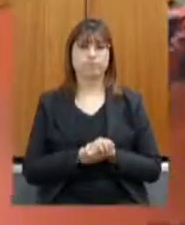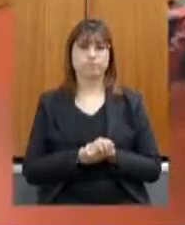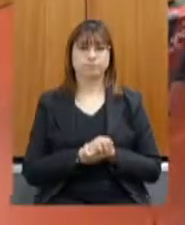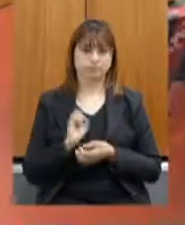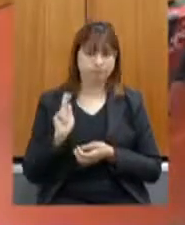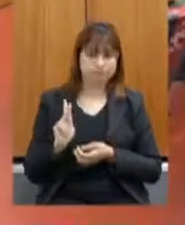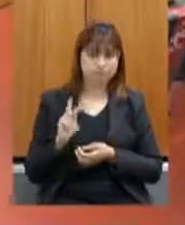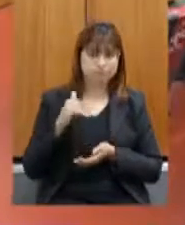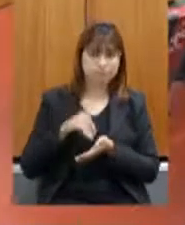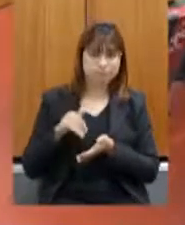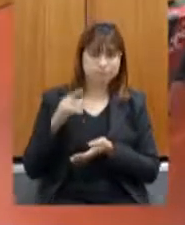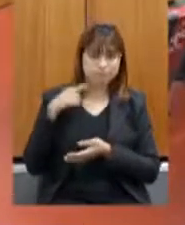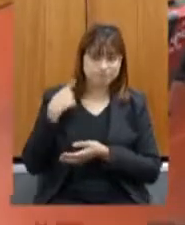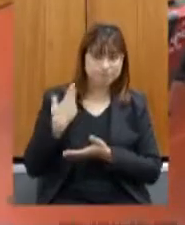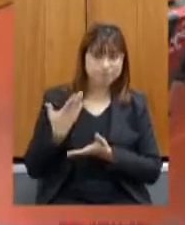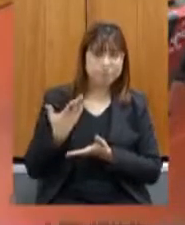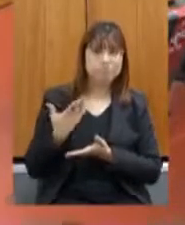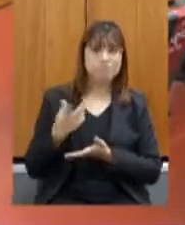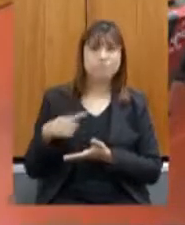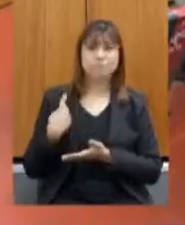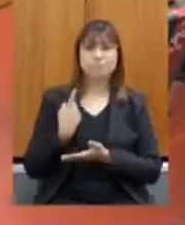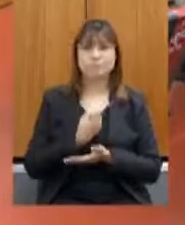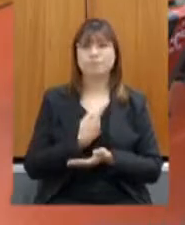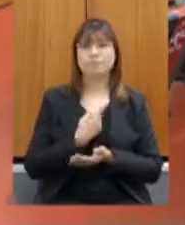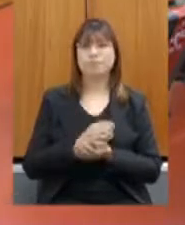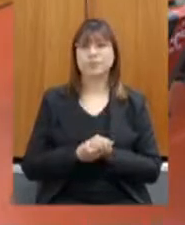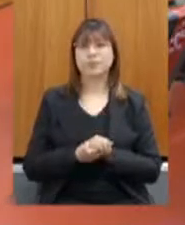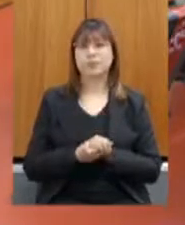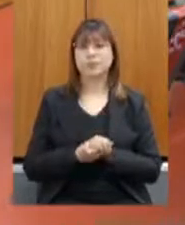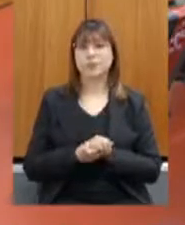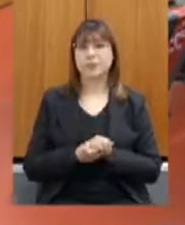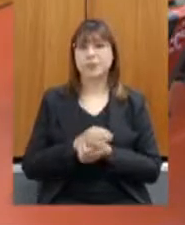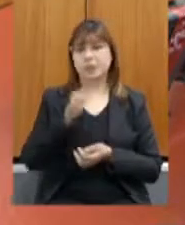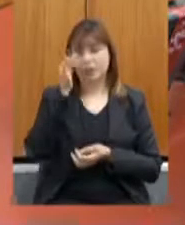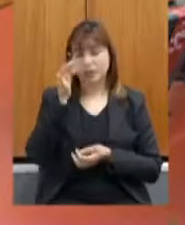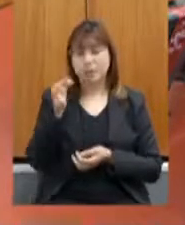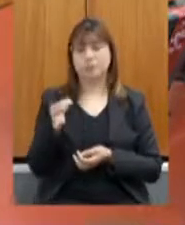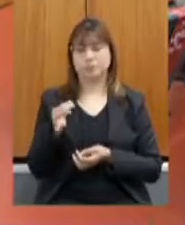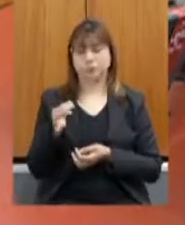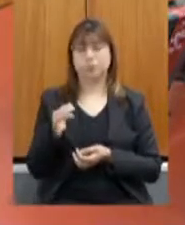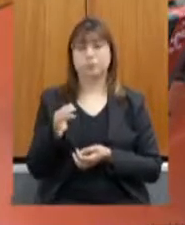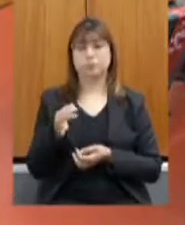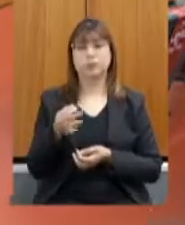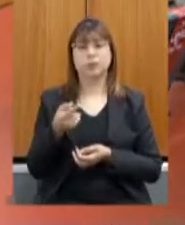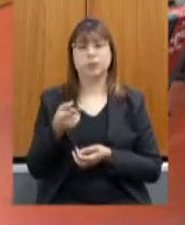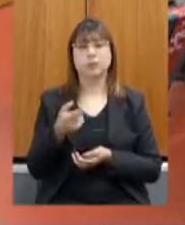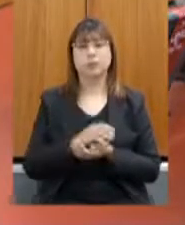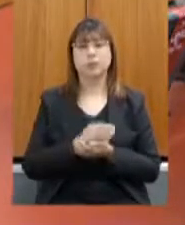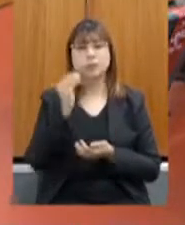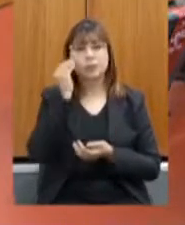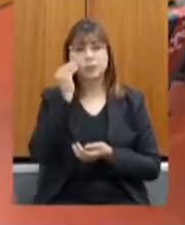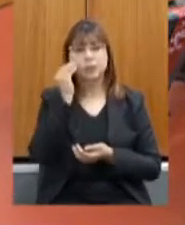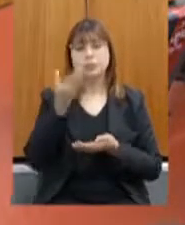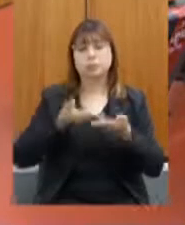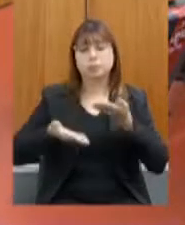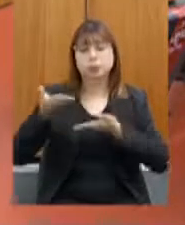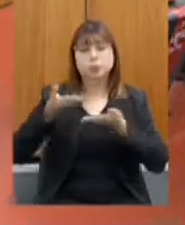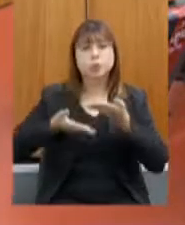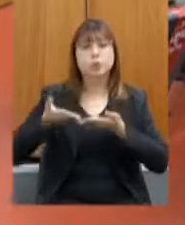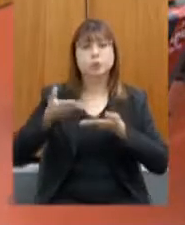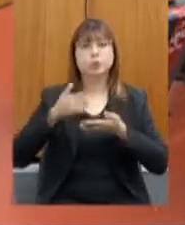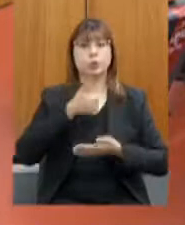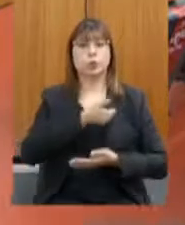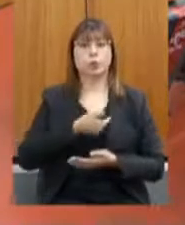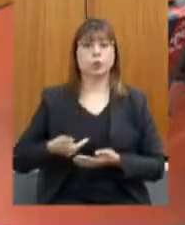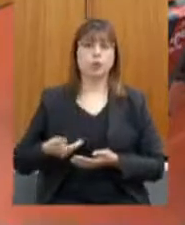Não, sim. Nós estamos aqui já atentos a isso e buscando essa interlocução com o governo federal para alguma